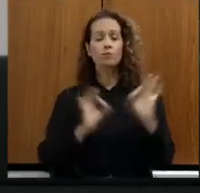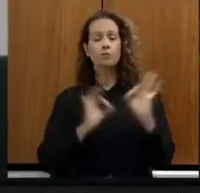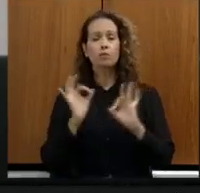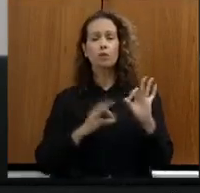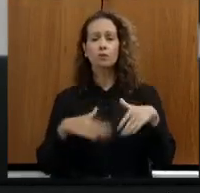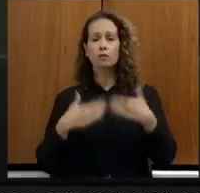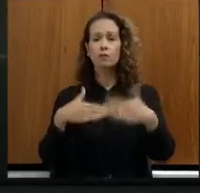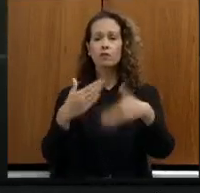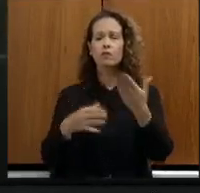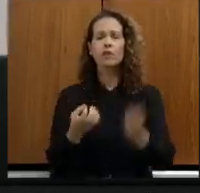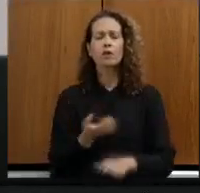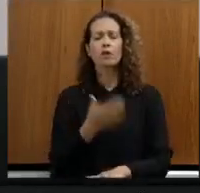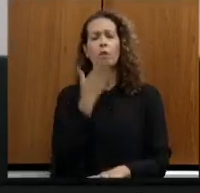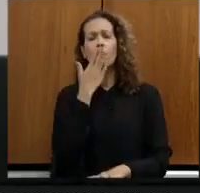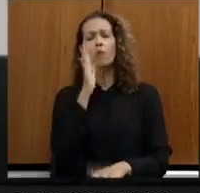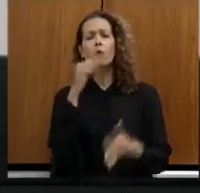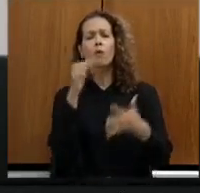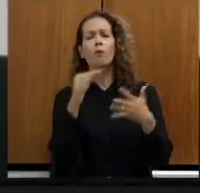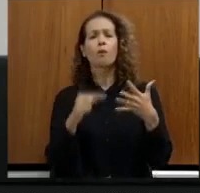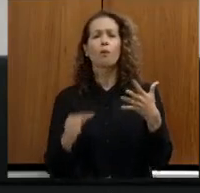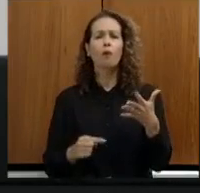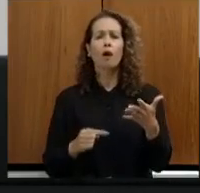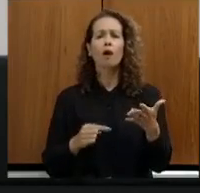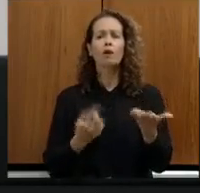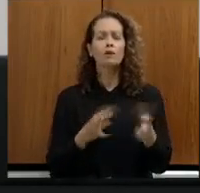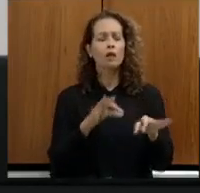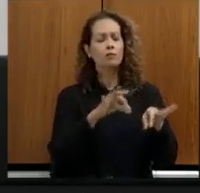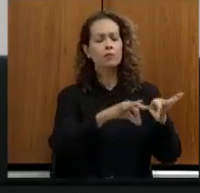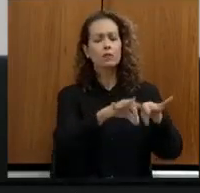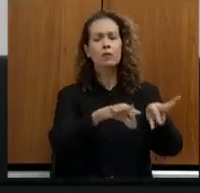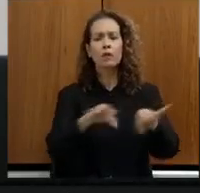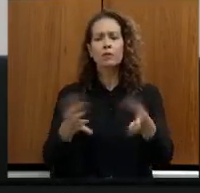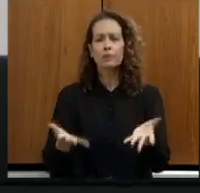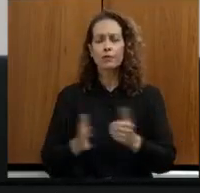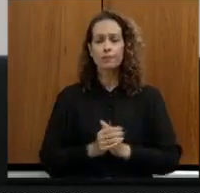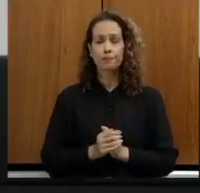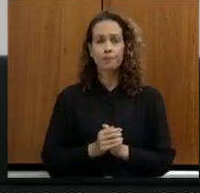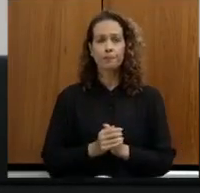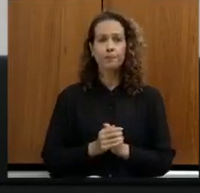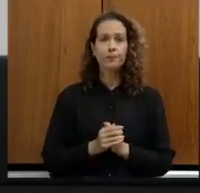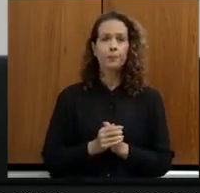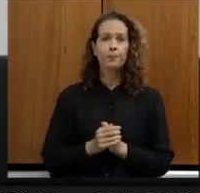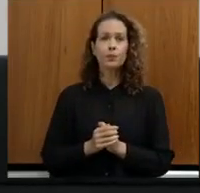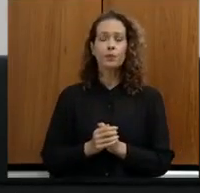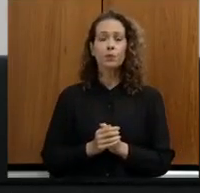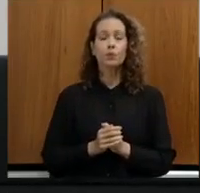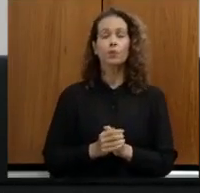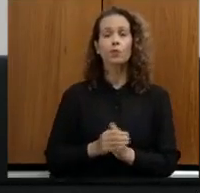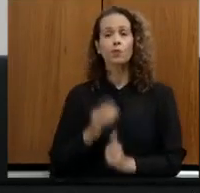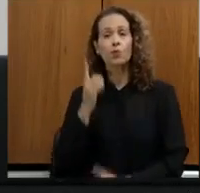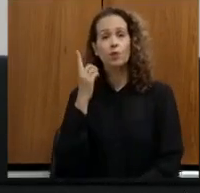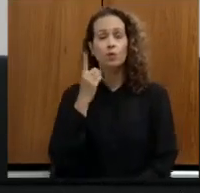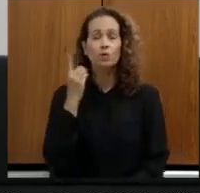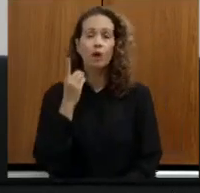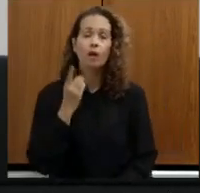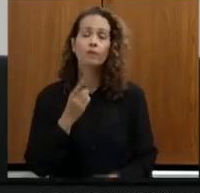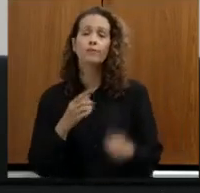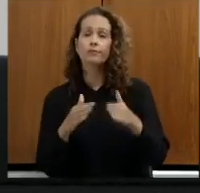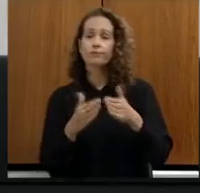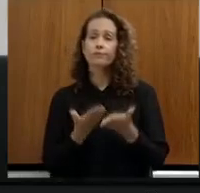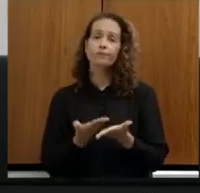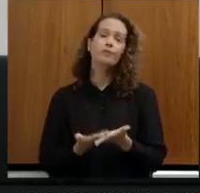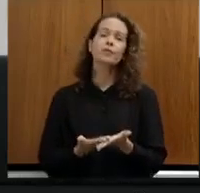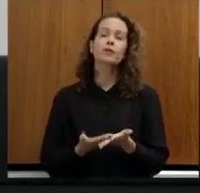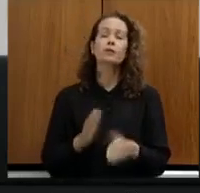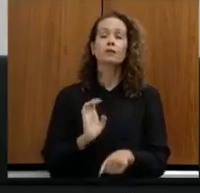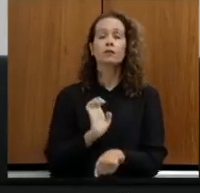quanto às espécies utilizadas em arborização urbana. O deputado, nos termos regimentais, requer que seja encaminhada à Secretaria de